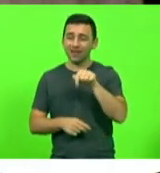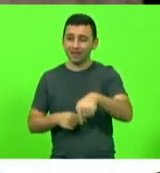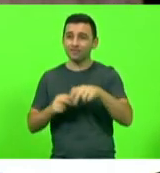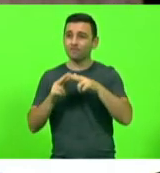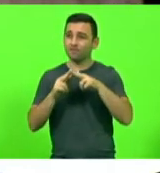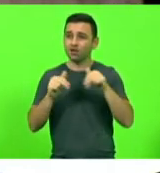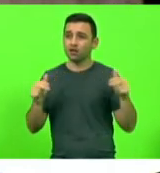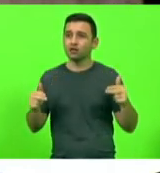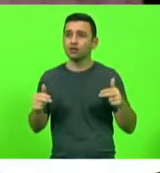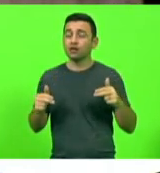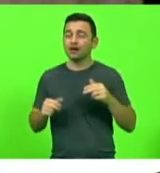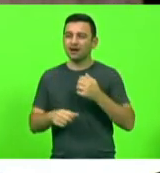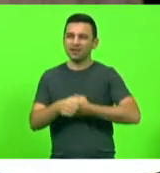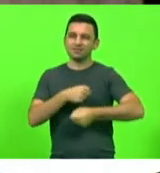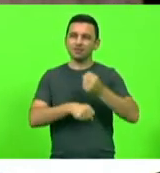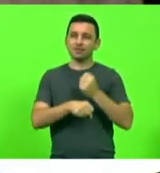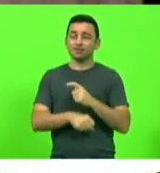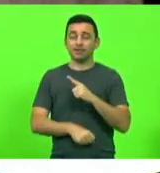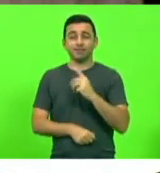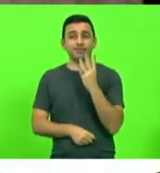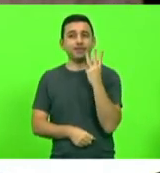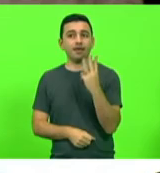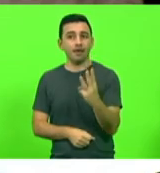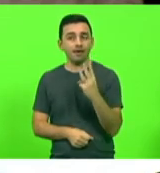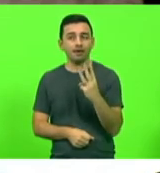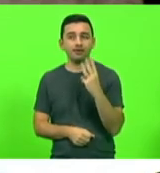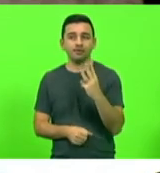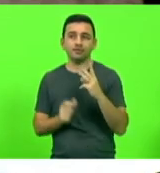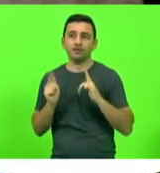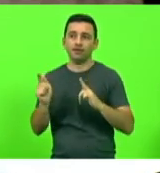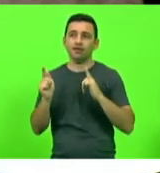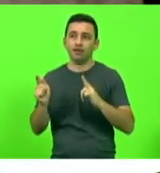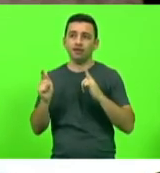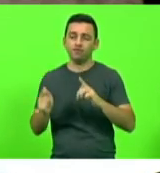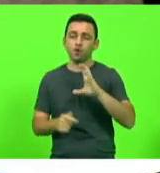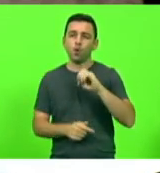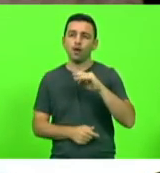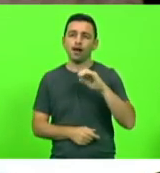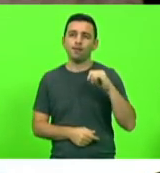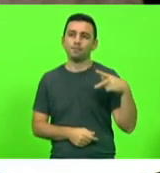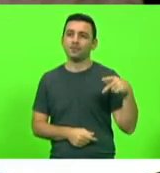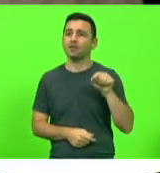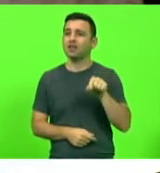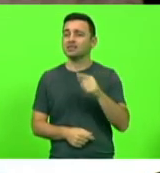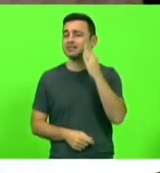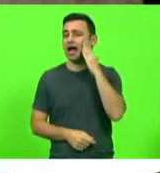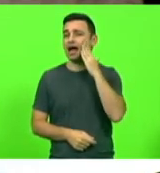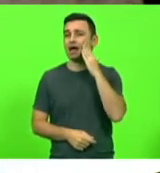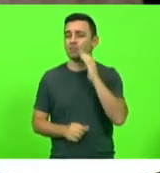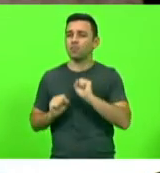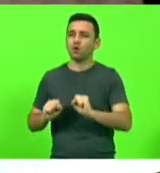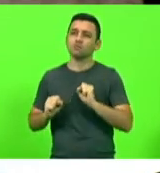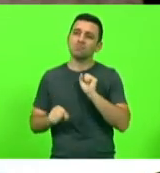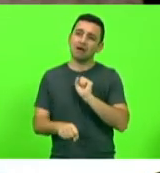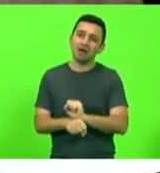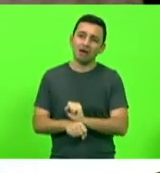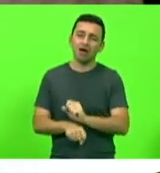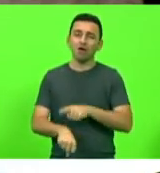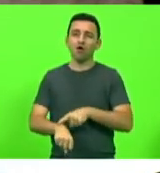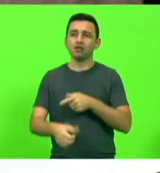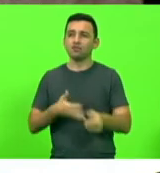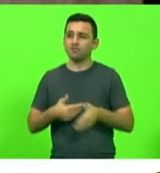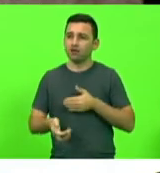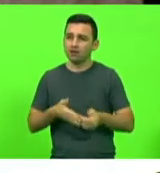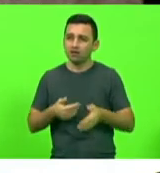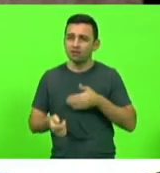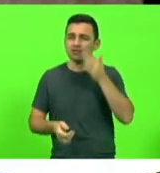só no último ano foram três greves da CONCAP, claro, eles sabem que podem parar a hora que quiser, eles sabem que nada será descontado, eles sabem que